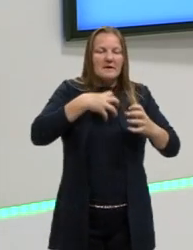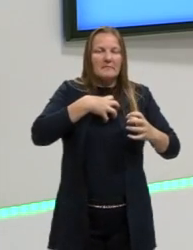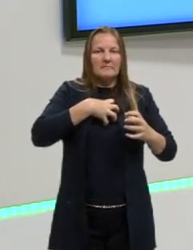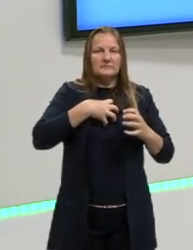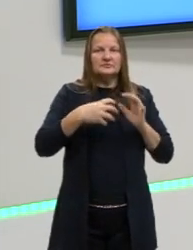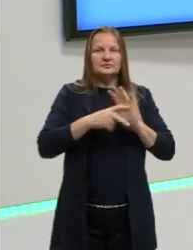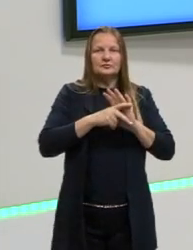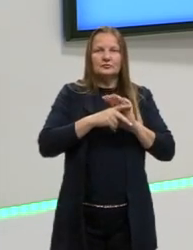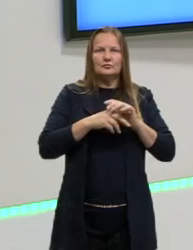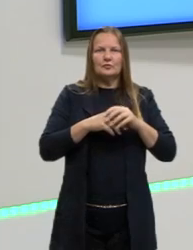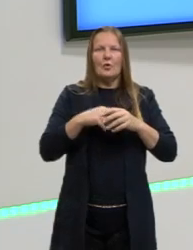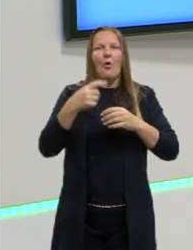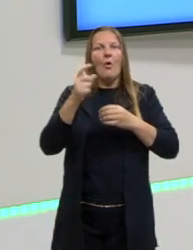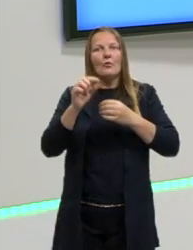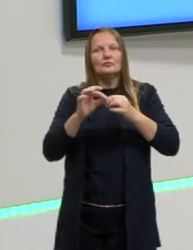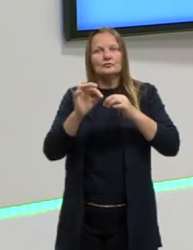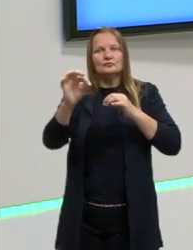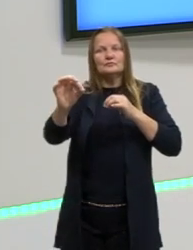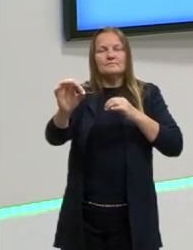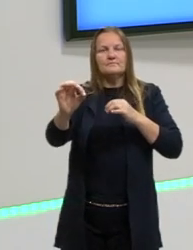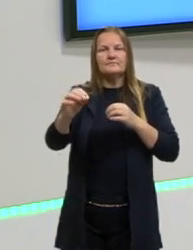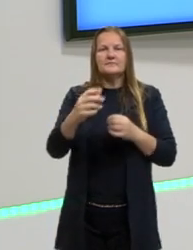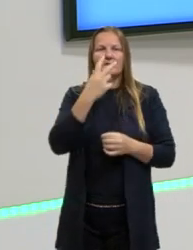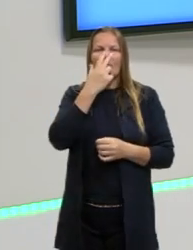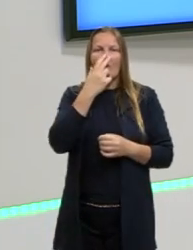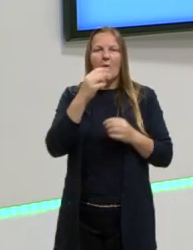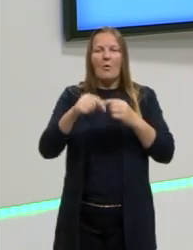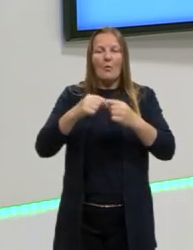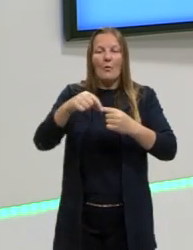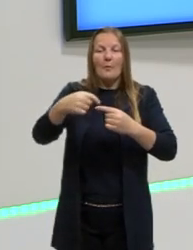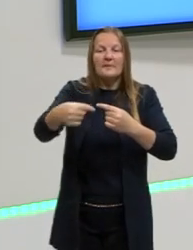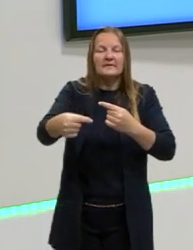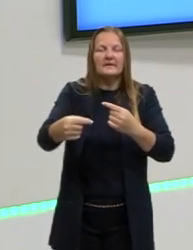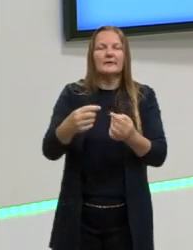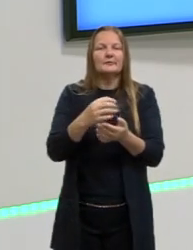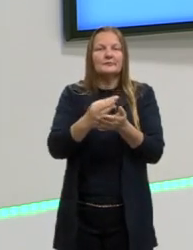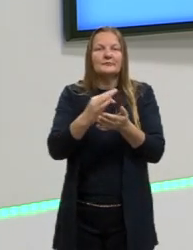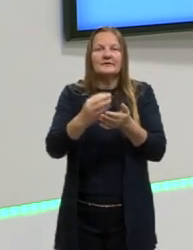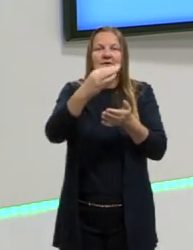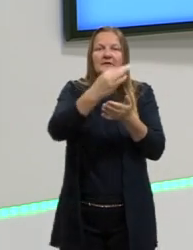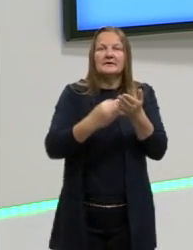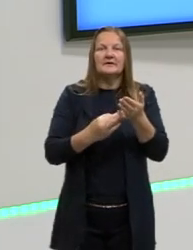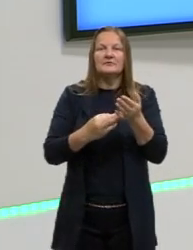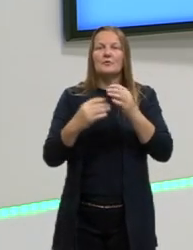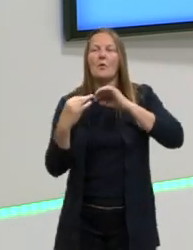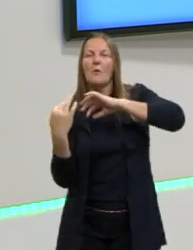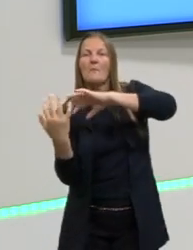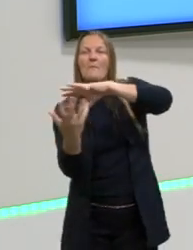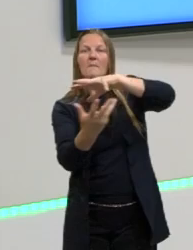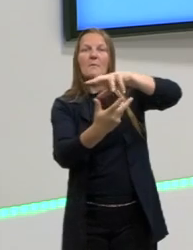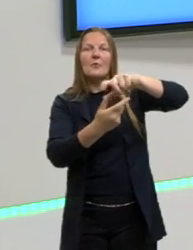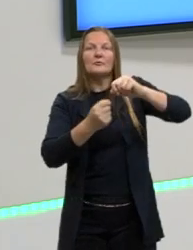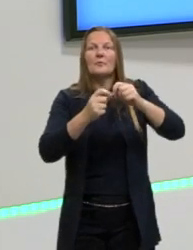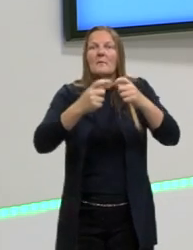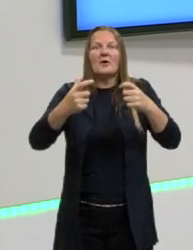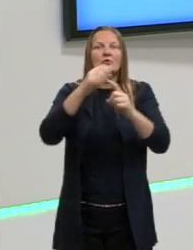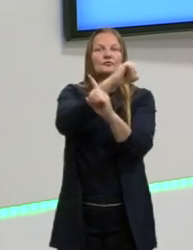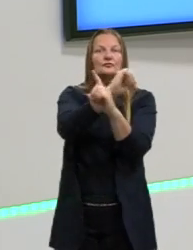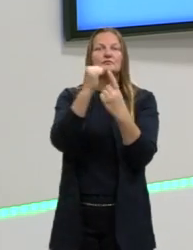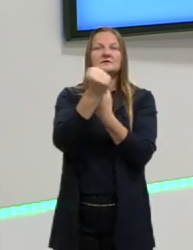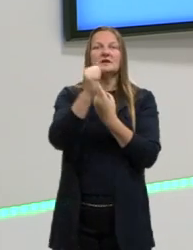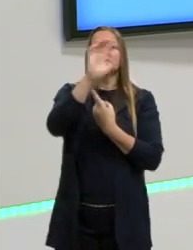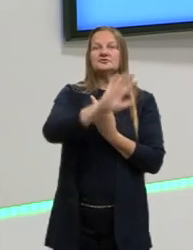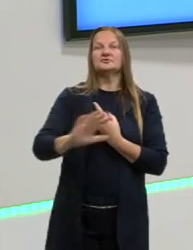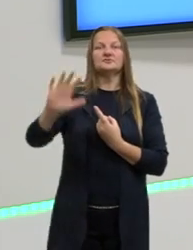afeta em relação àquela problemática. Tu vai fazer o teu comentário no texto em relação ao mundo, em relação à sociedade que tu